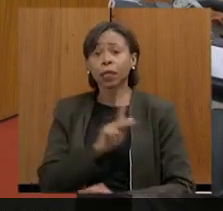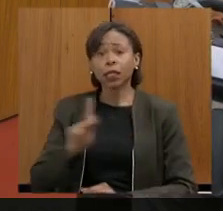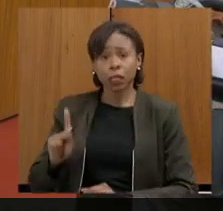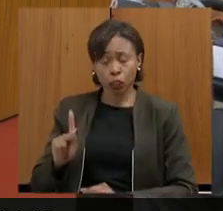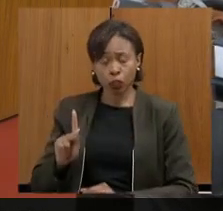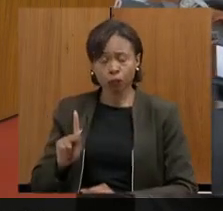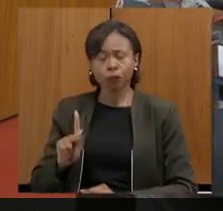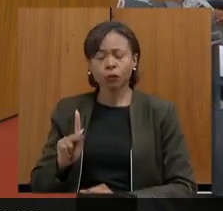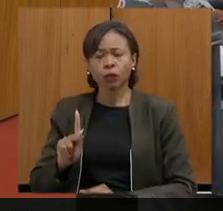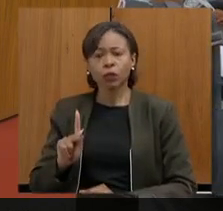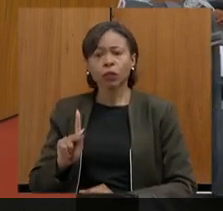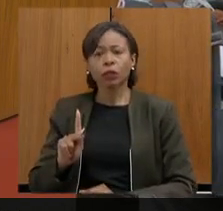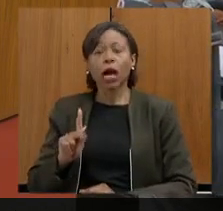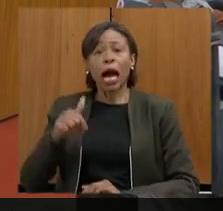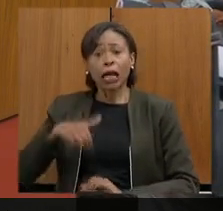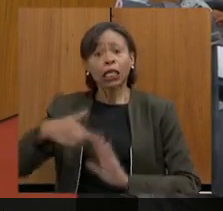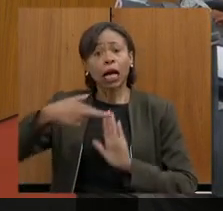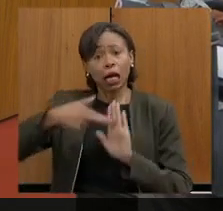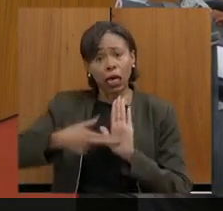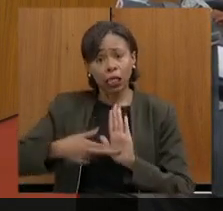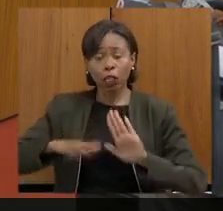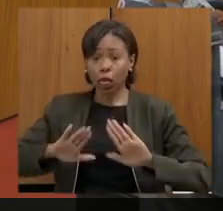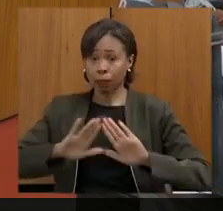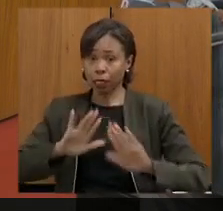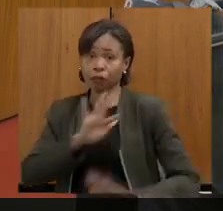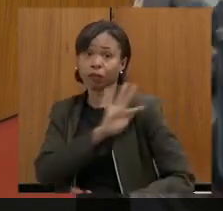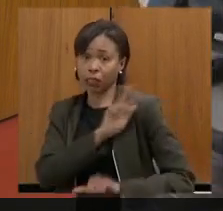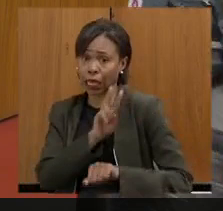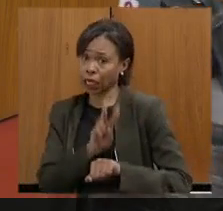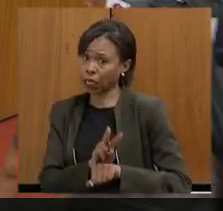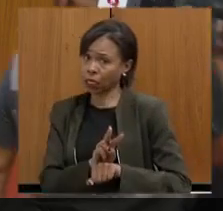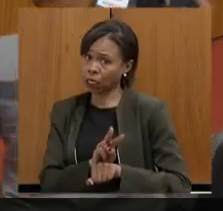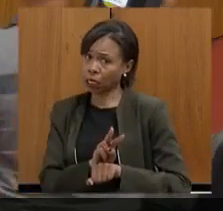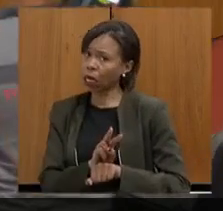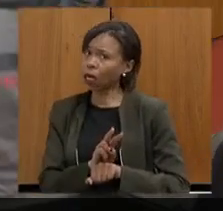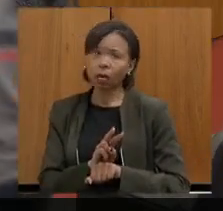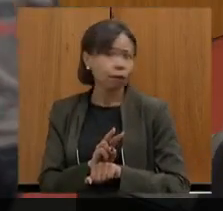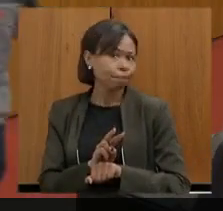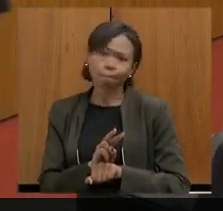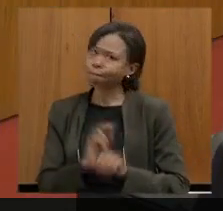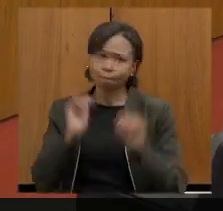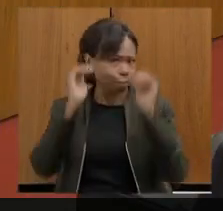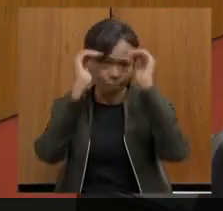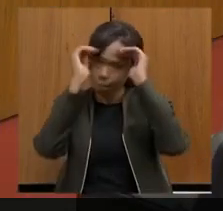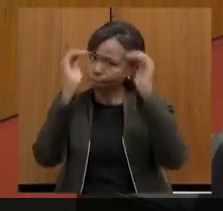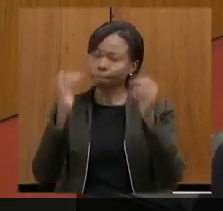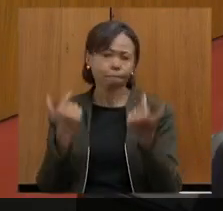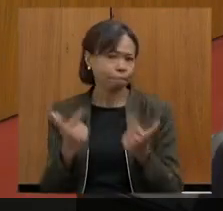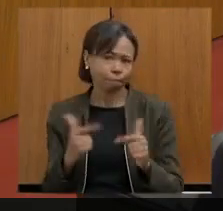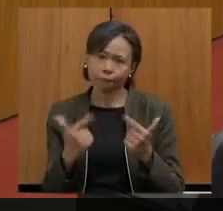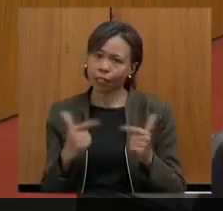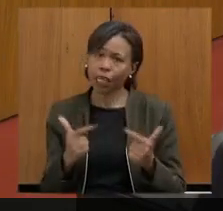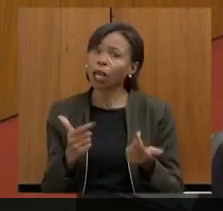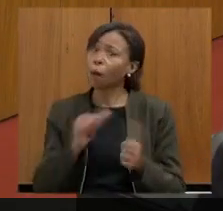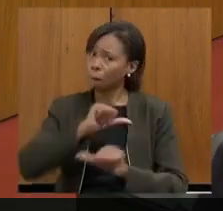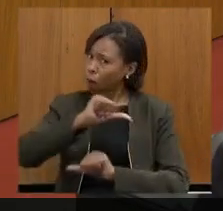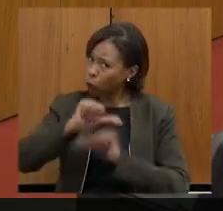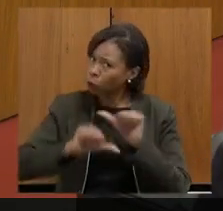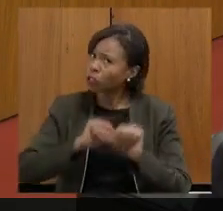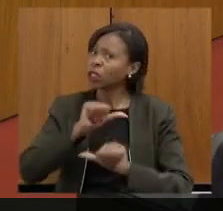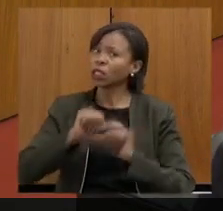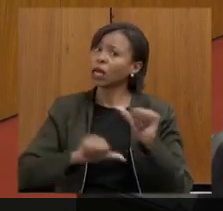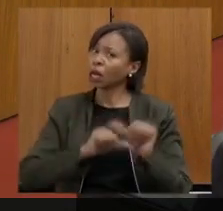ordem. A gente vê que o rito do Assembleia Fiscaliza já não está sendo respeitado. Existe uma série de mudanças que foram